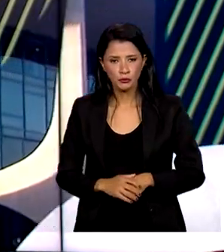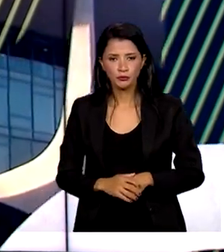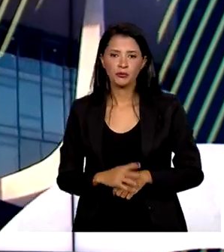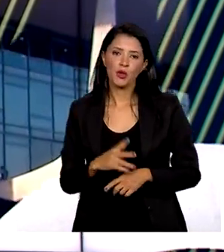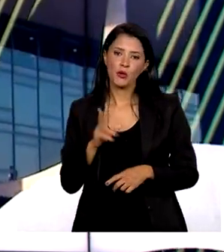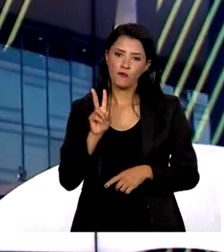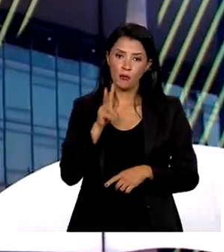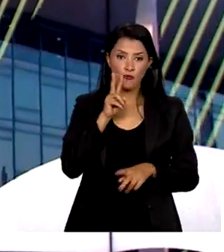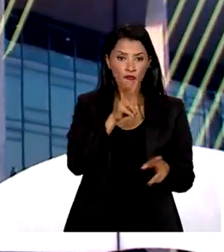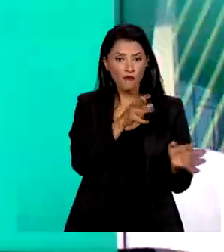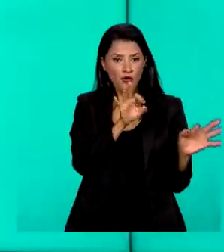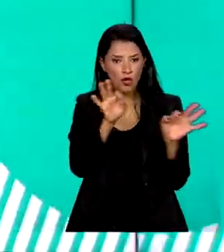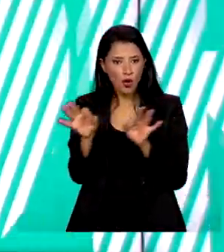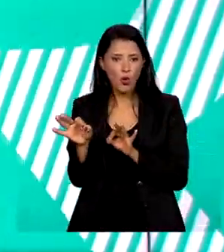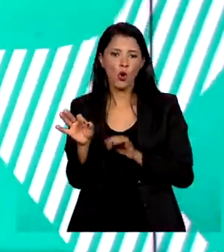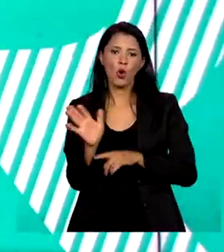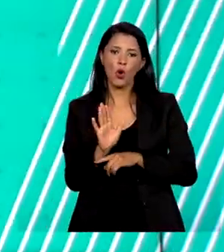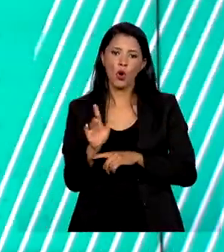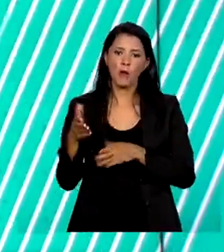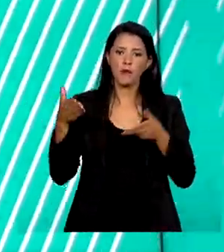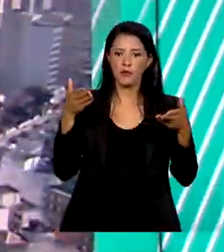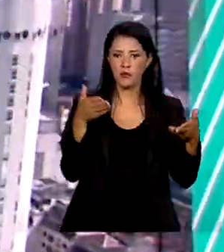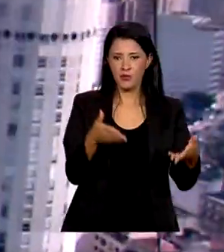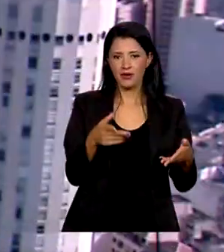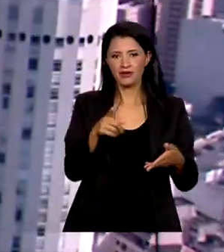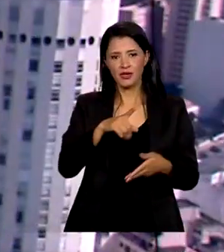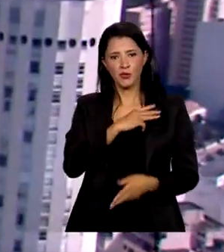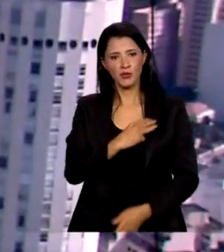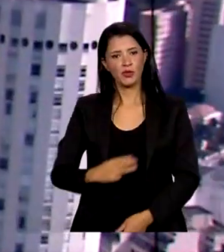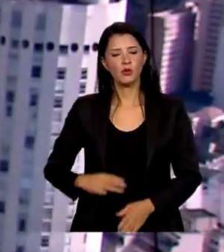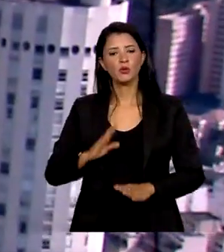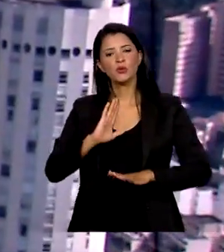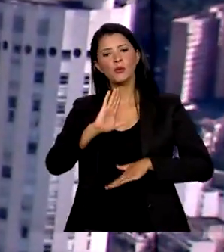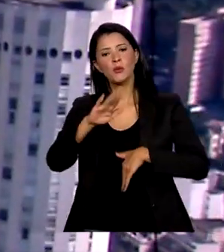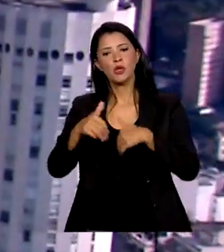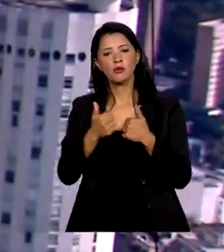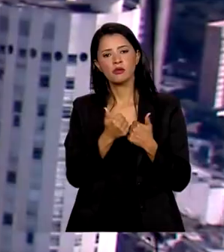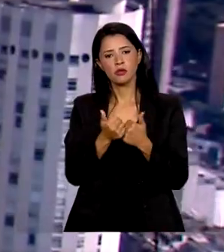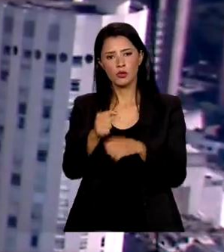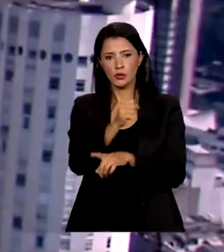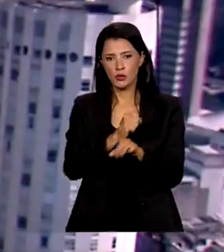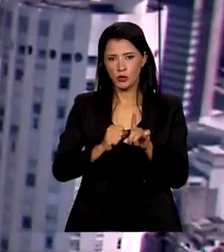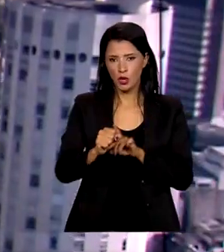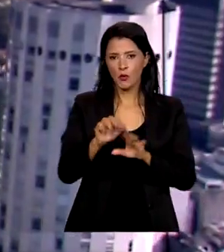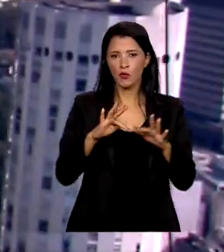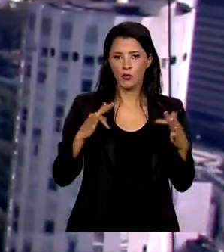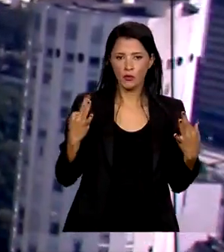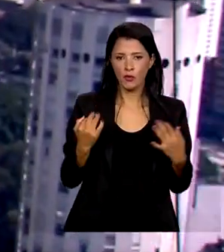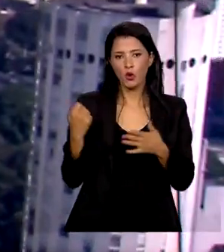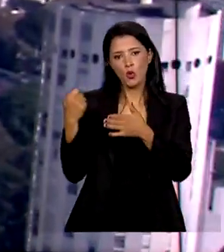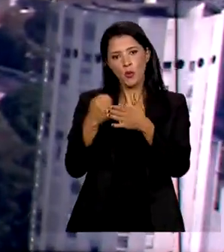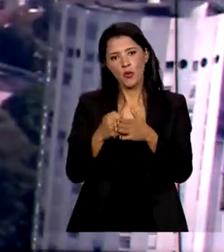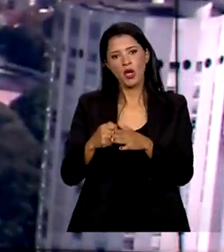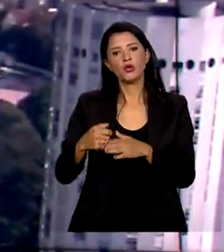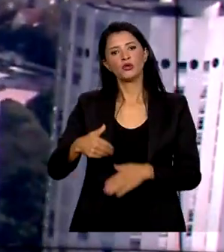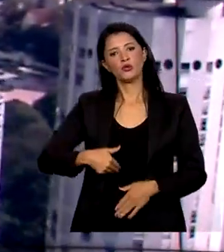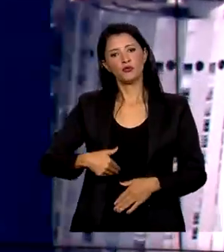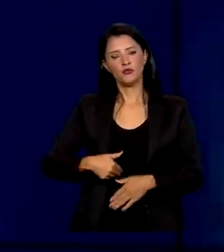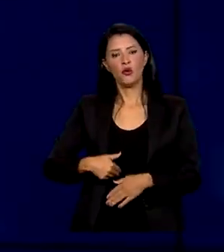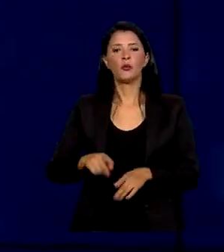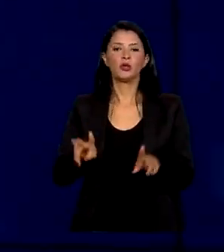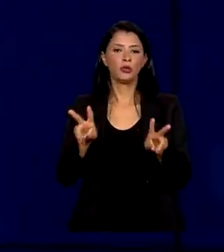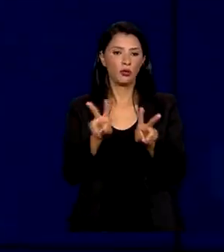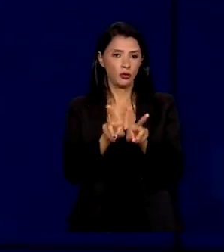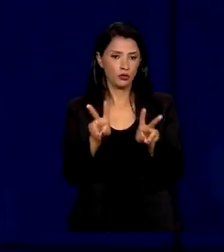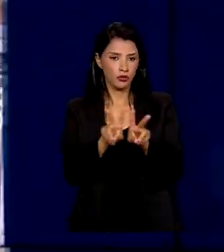E vamos conferir agora um trecho da participação do ministro do Desenvolvimento, Assistência Social, Família e Combate à Fome,